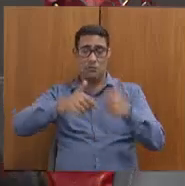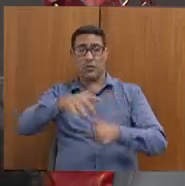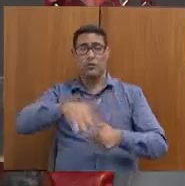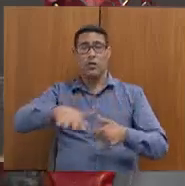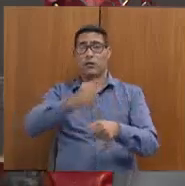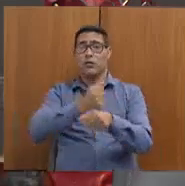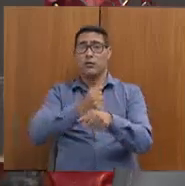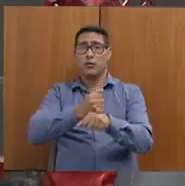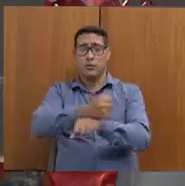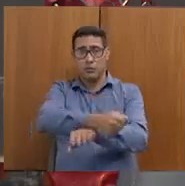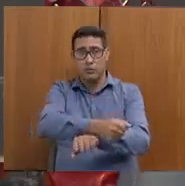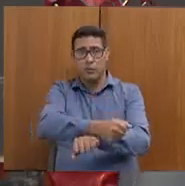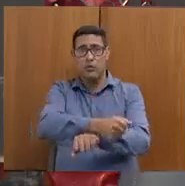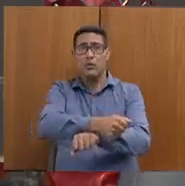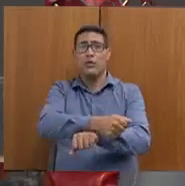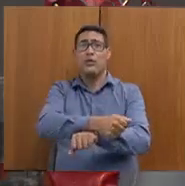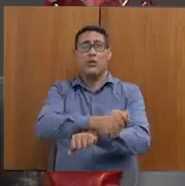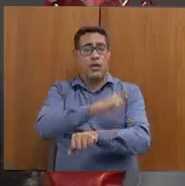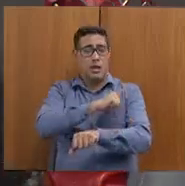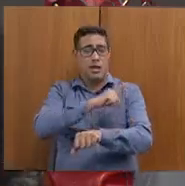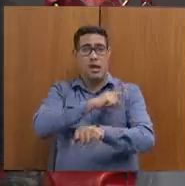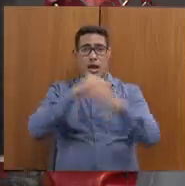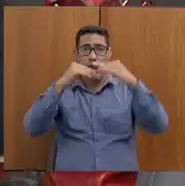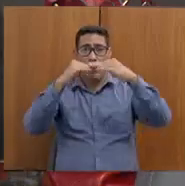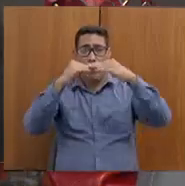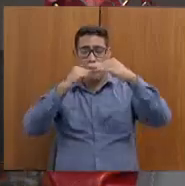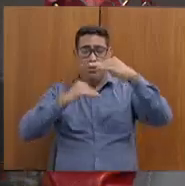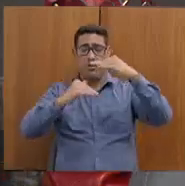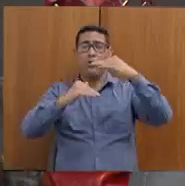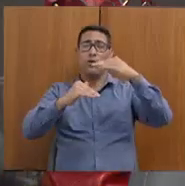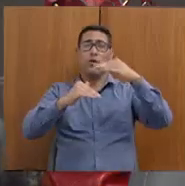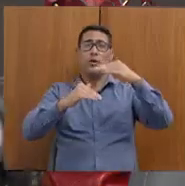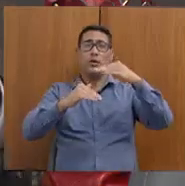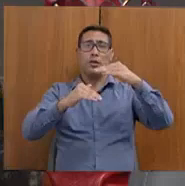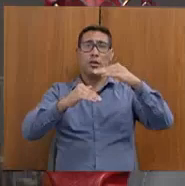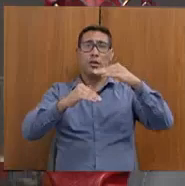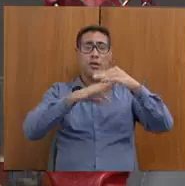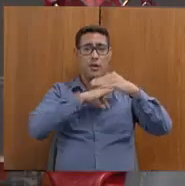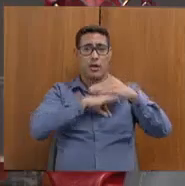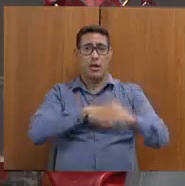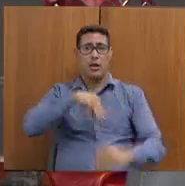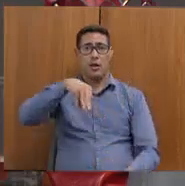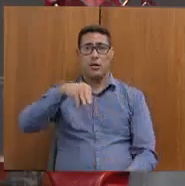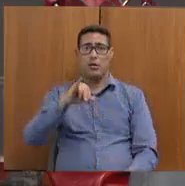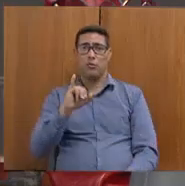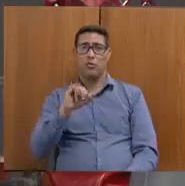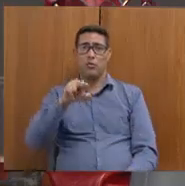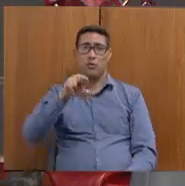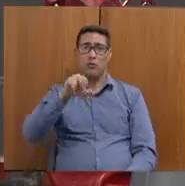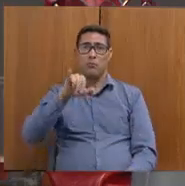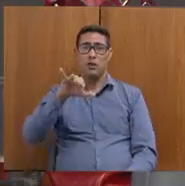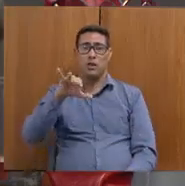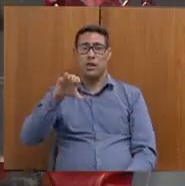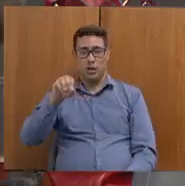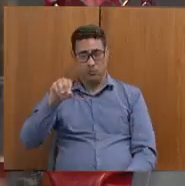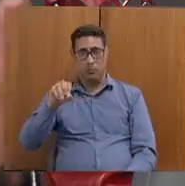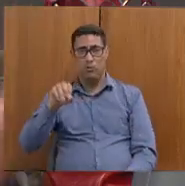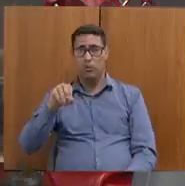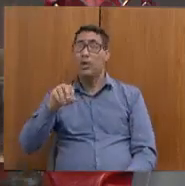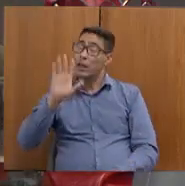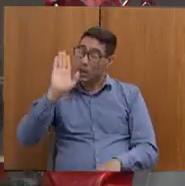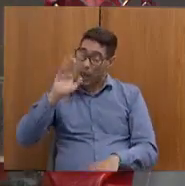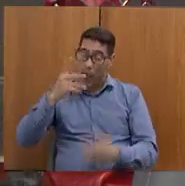salários abaixo do salário mínimo, em condições degradantes, que as pessoas são contratadas, e que geram uma